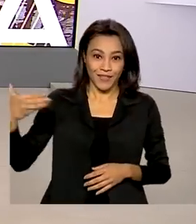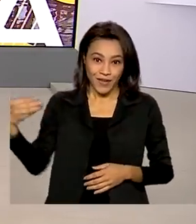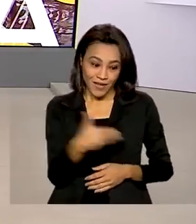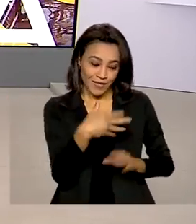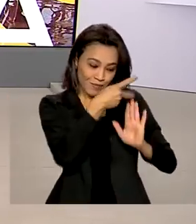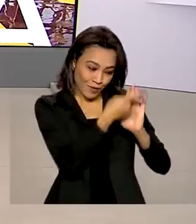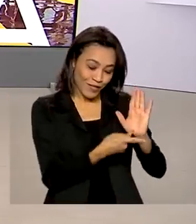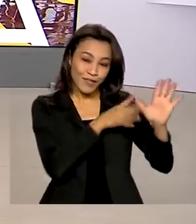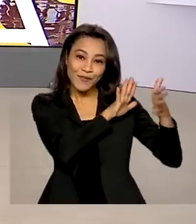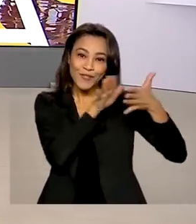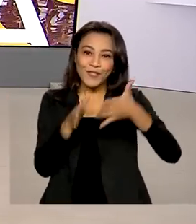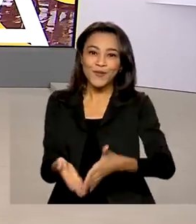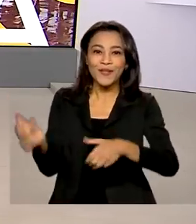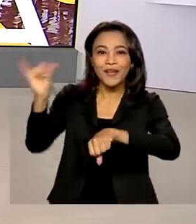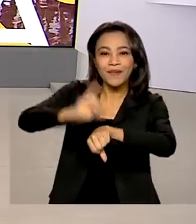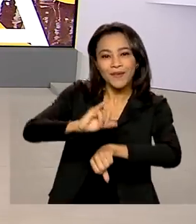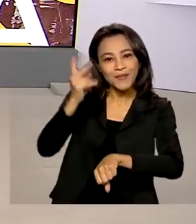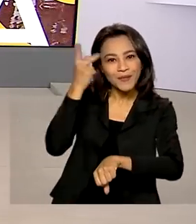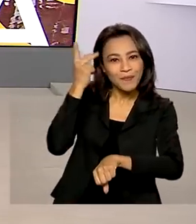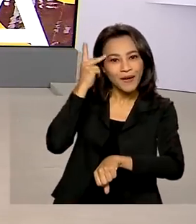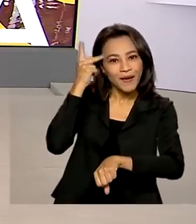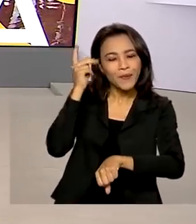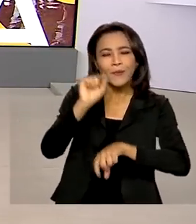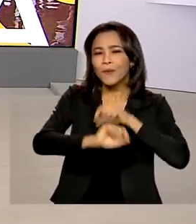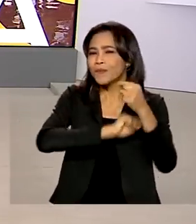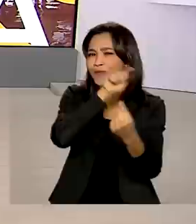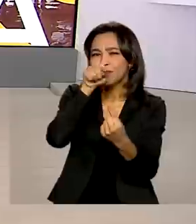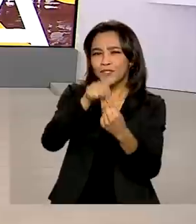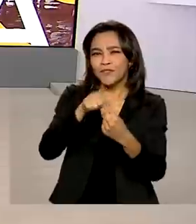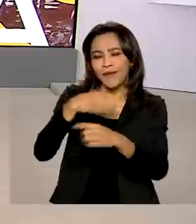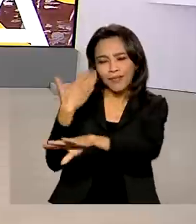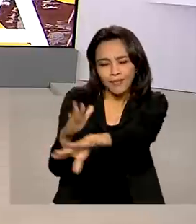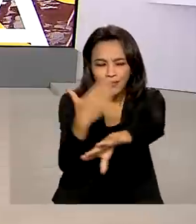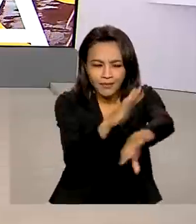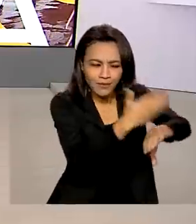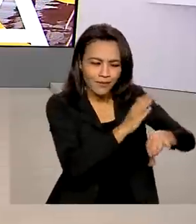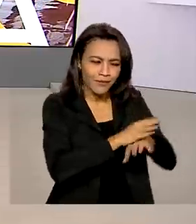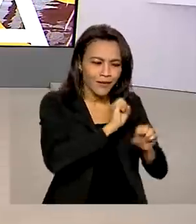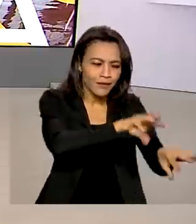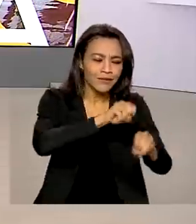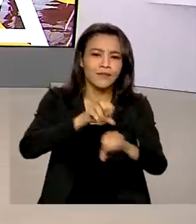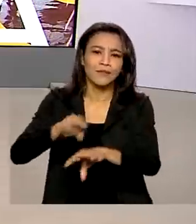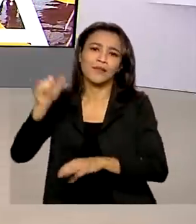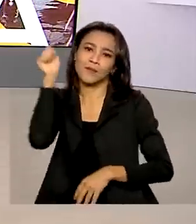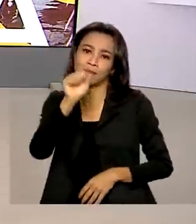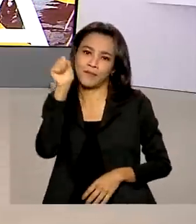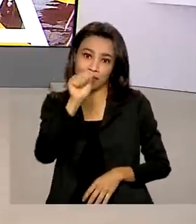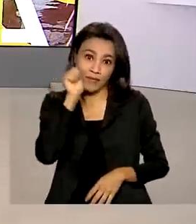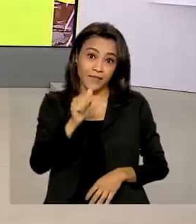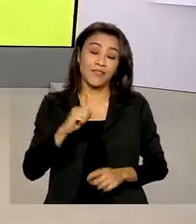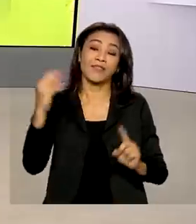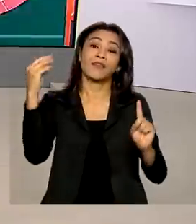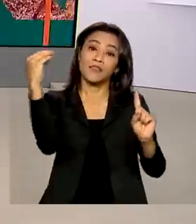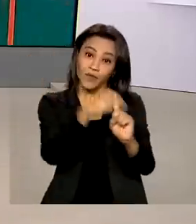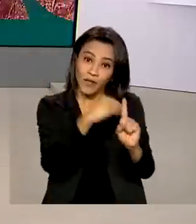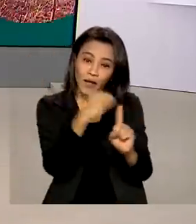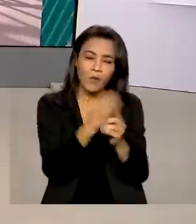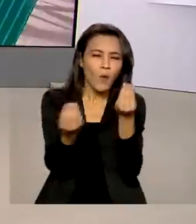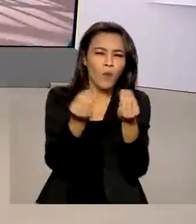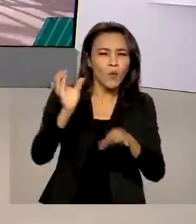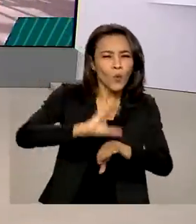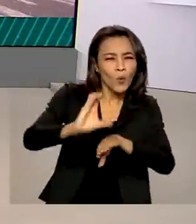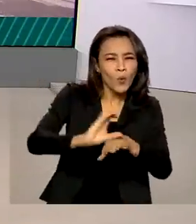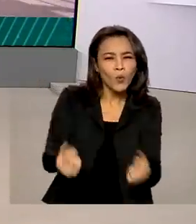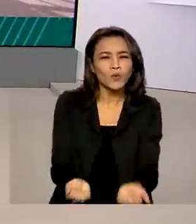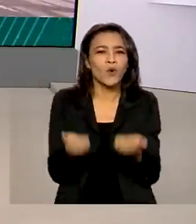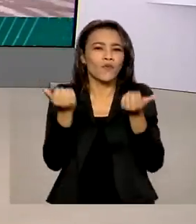chegou à capital paulista. A meta é capacitar mulheres em situação de vulnerabilidade por meio de cursos e